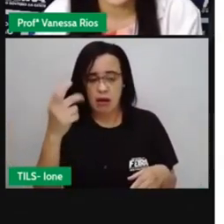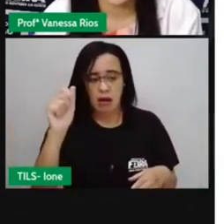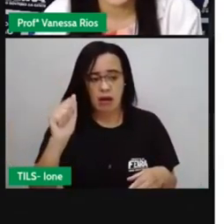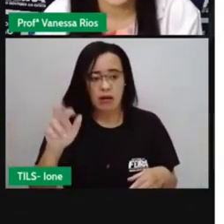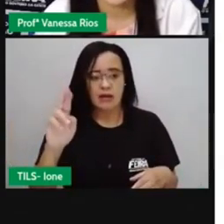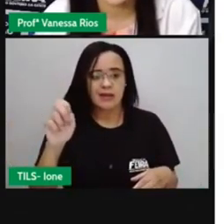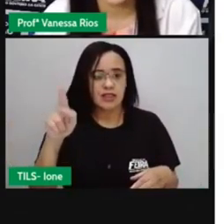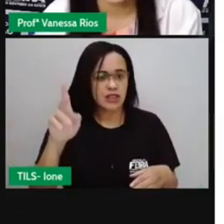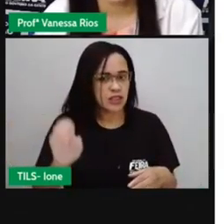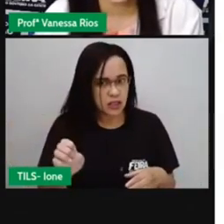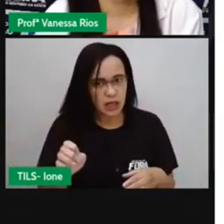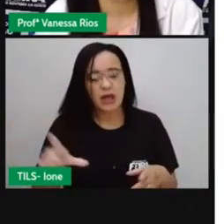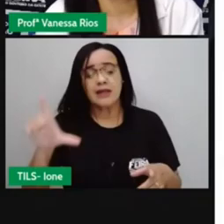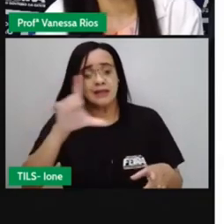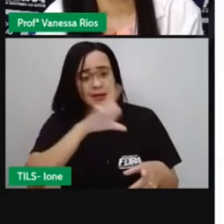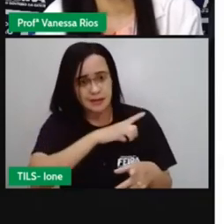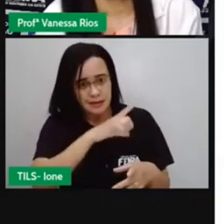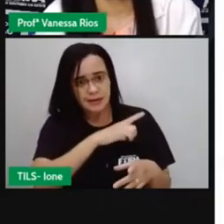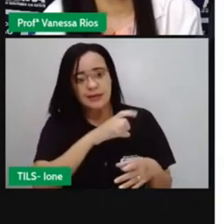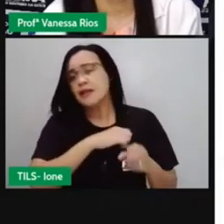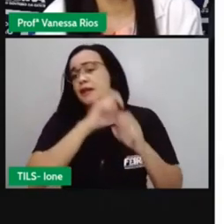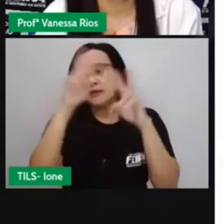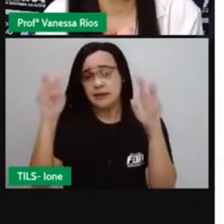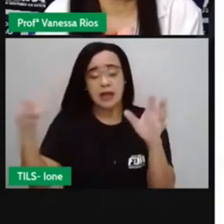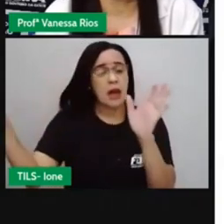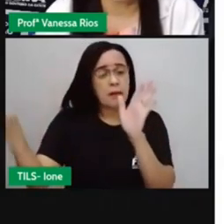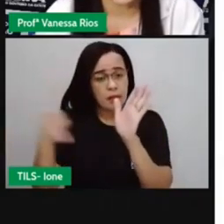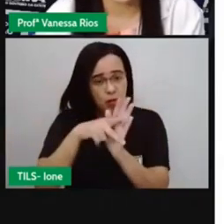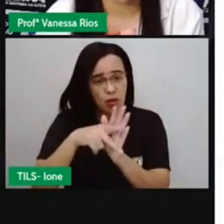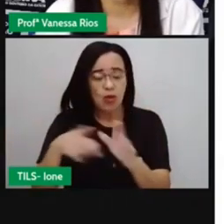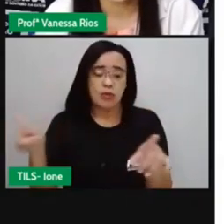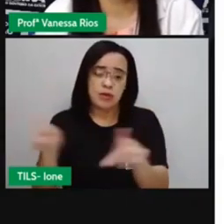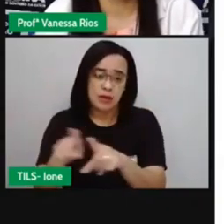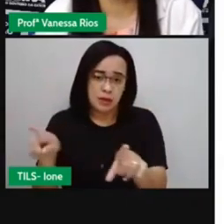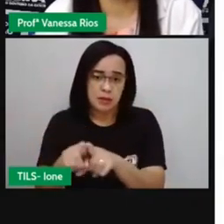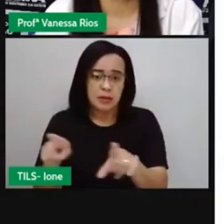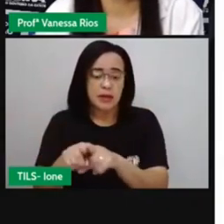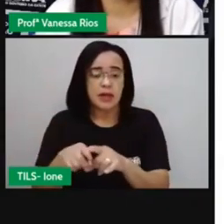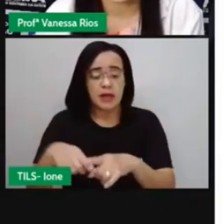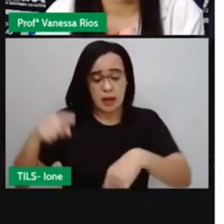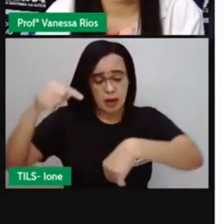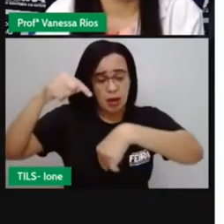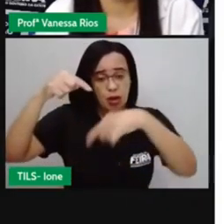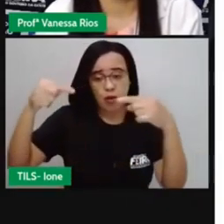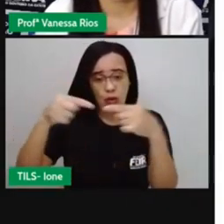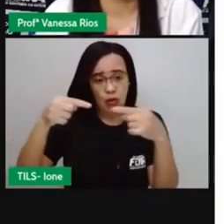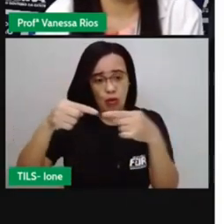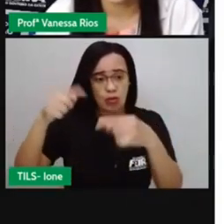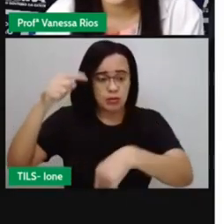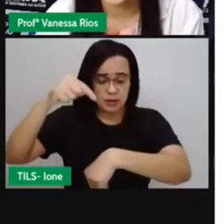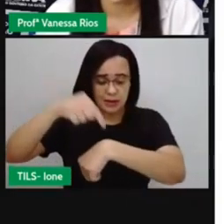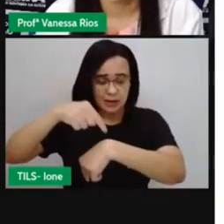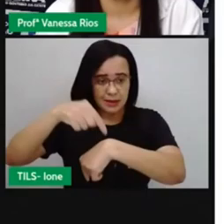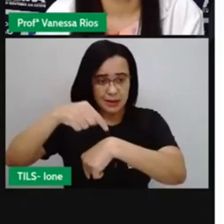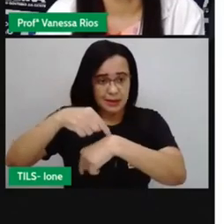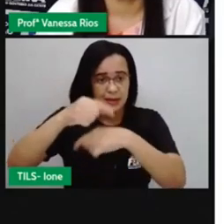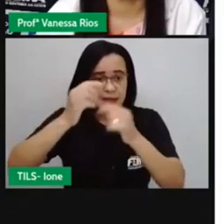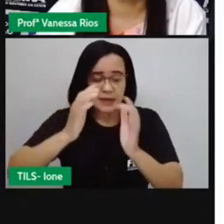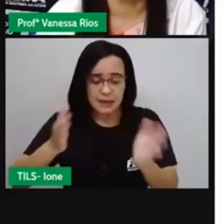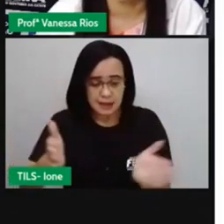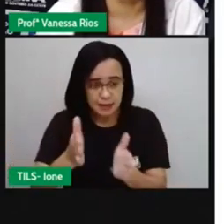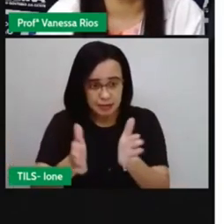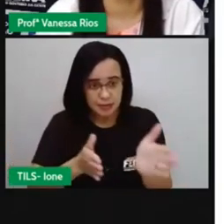específicas. E aí estão situadas no tempo e no espaço, porque a intenção da charge é fazer a crítica e a